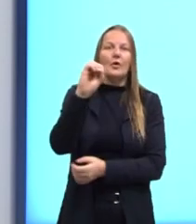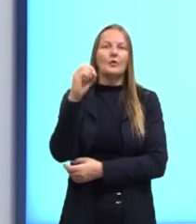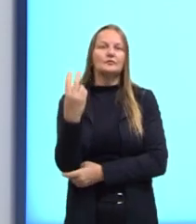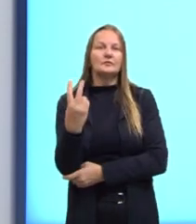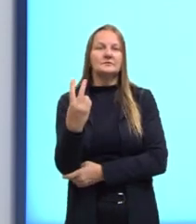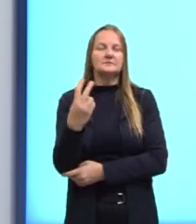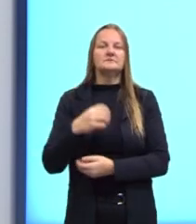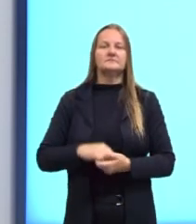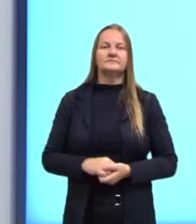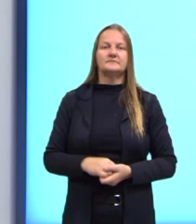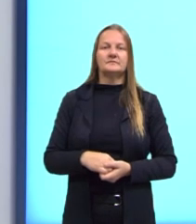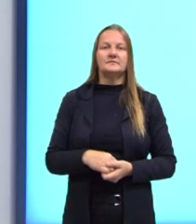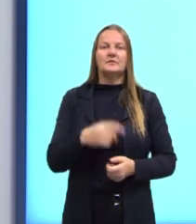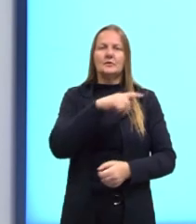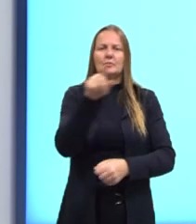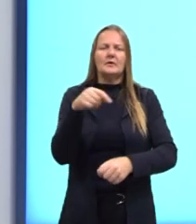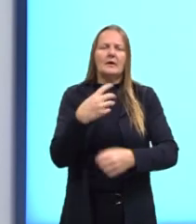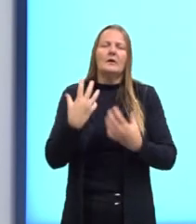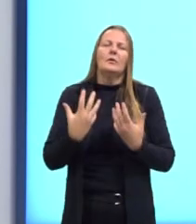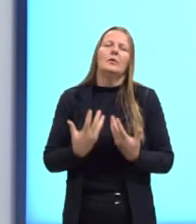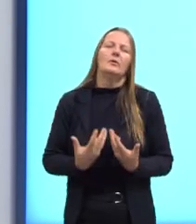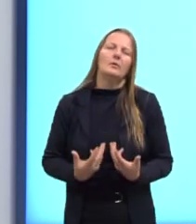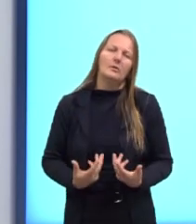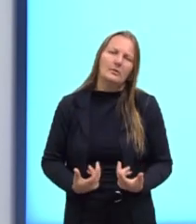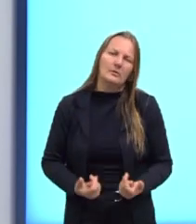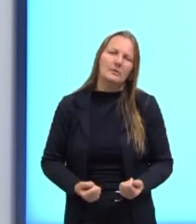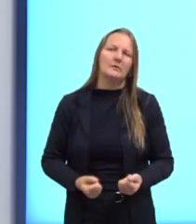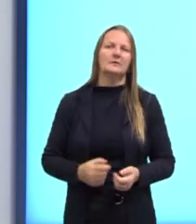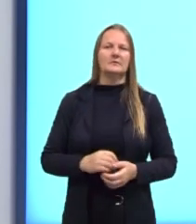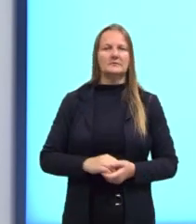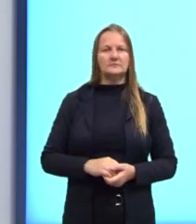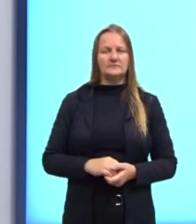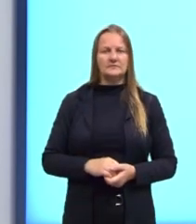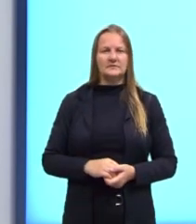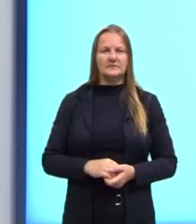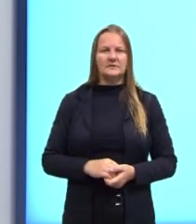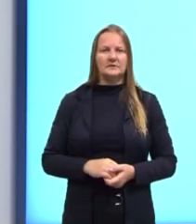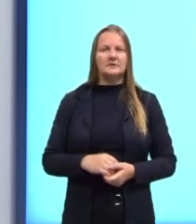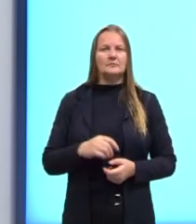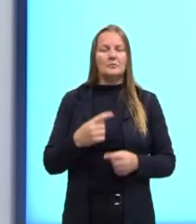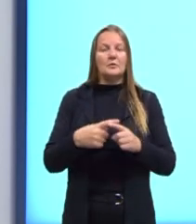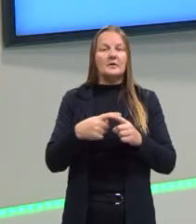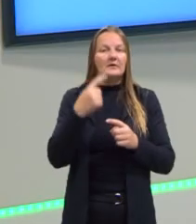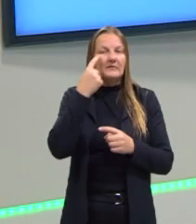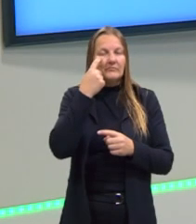está acostumado a ver. Cansaço e tal. Que é típico da anemia.